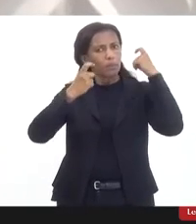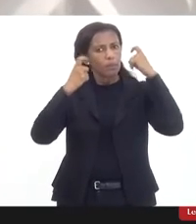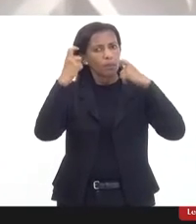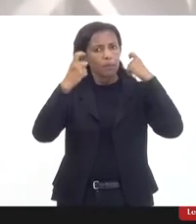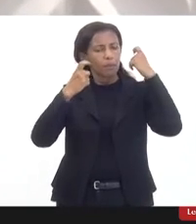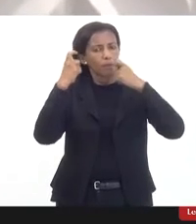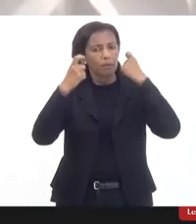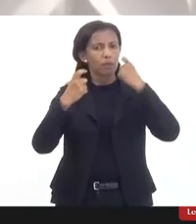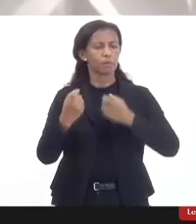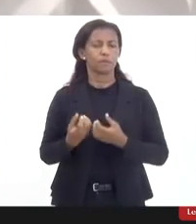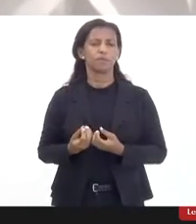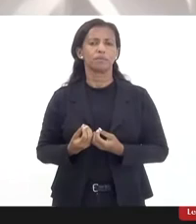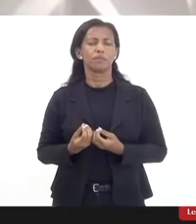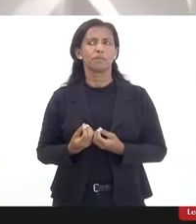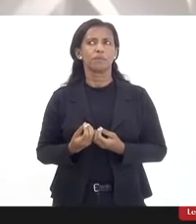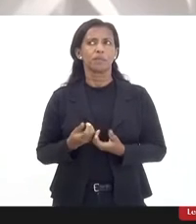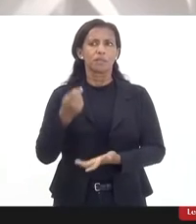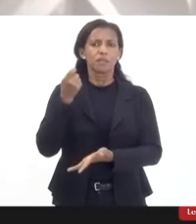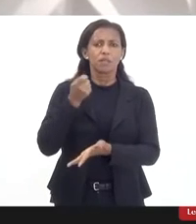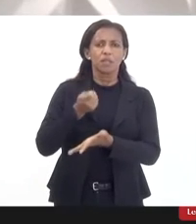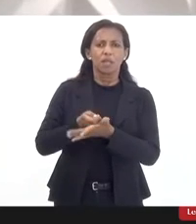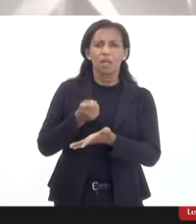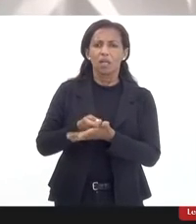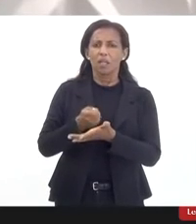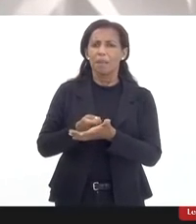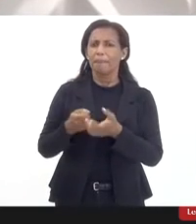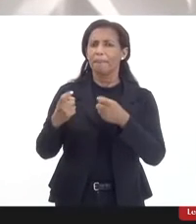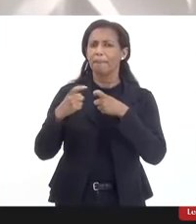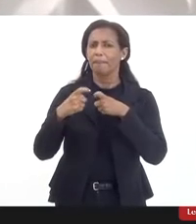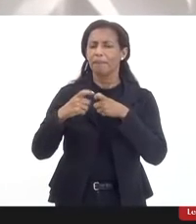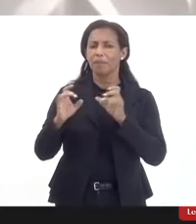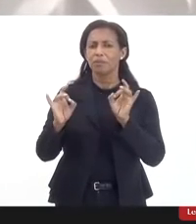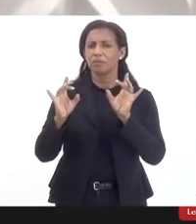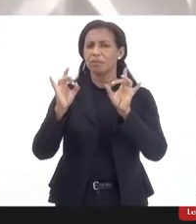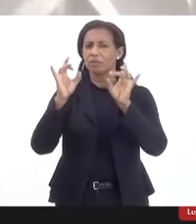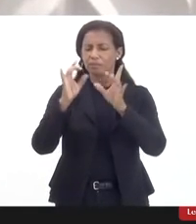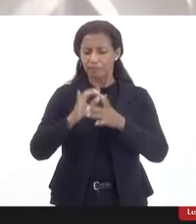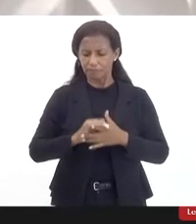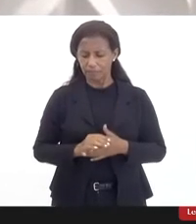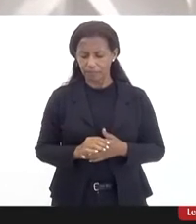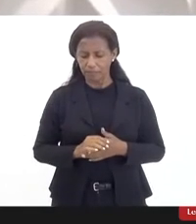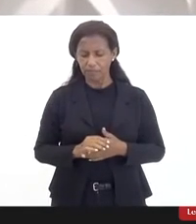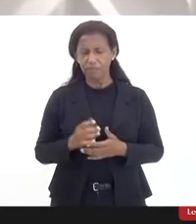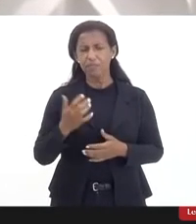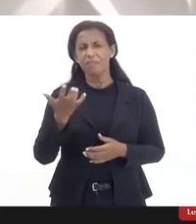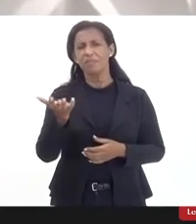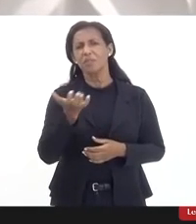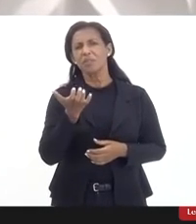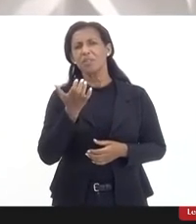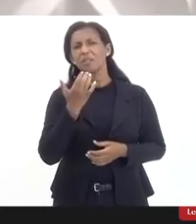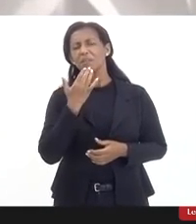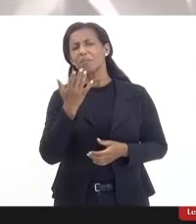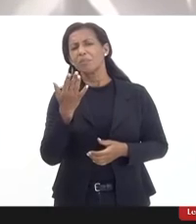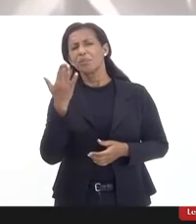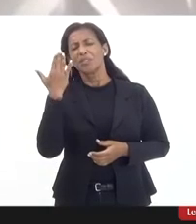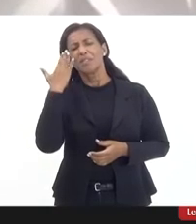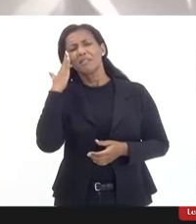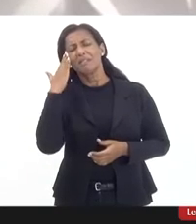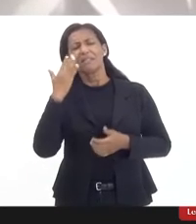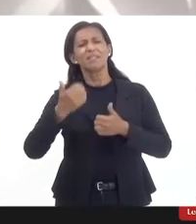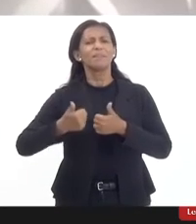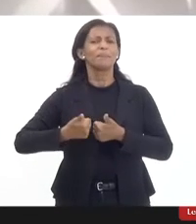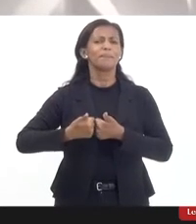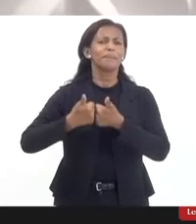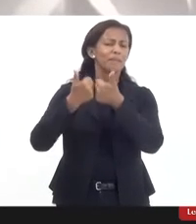com que se garantisse essa questão de médico especialista. Eu queria lhe pedir, entender um pouco melhor